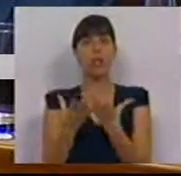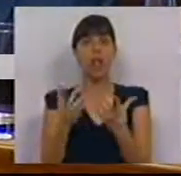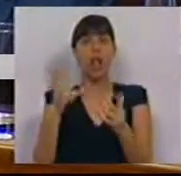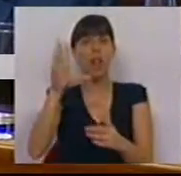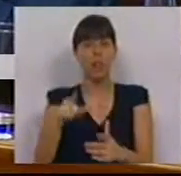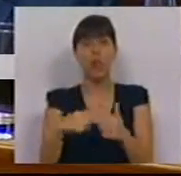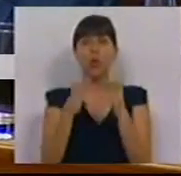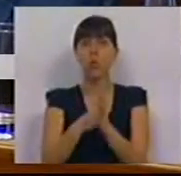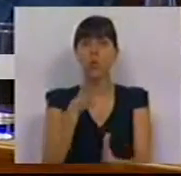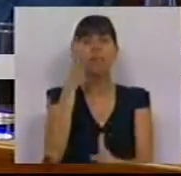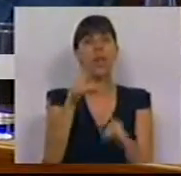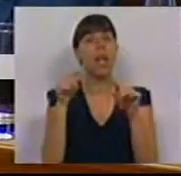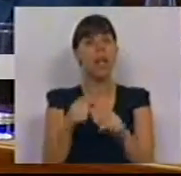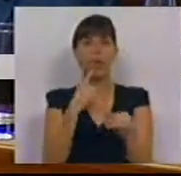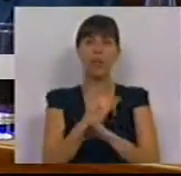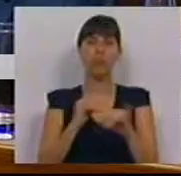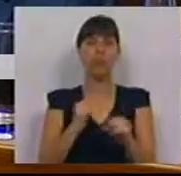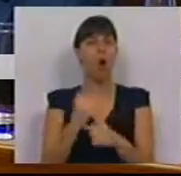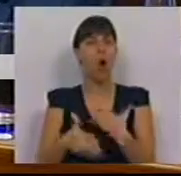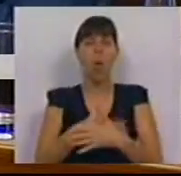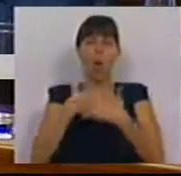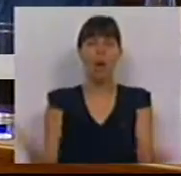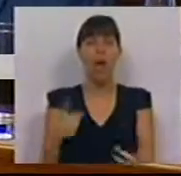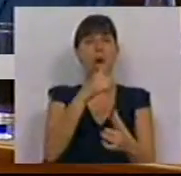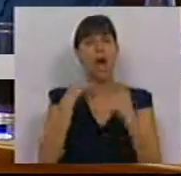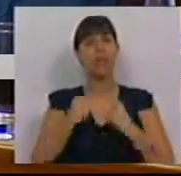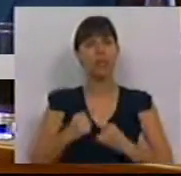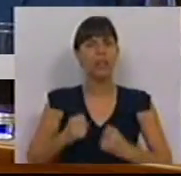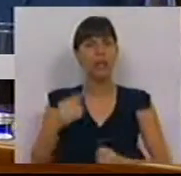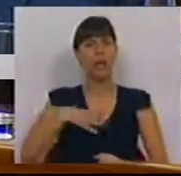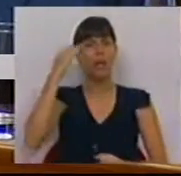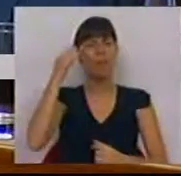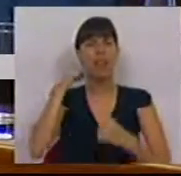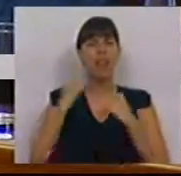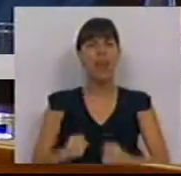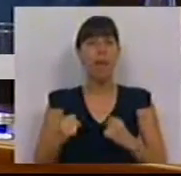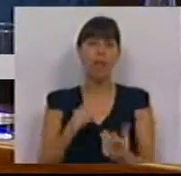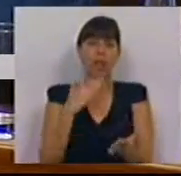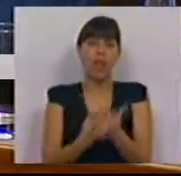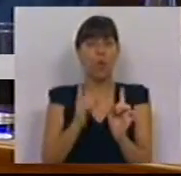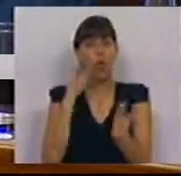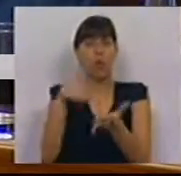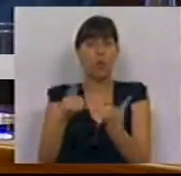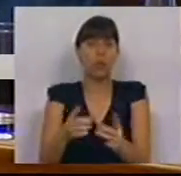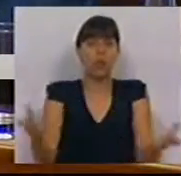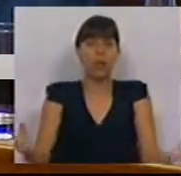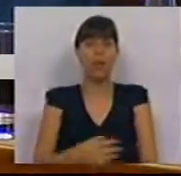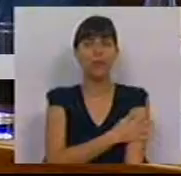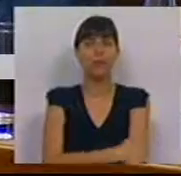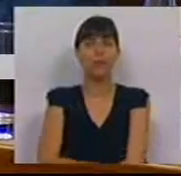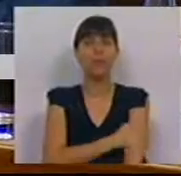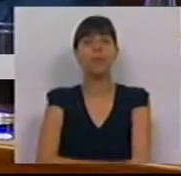de Lisboa todos lhe disseram Isto não é possível de felicidade. Vossa Excelência não quis saber temou e deu o resultado que deu.